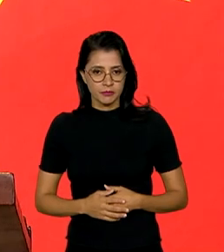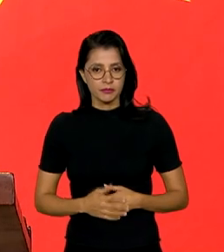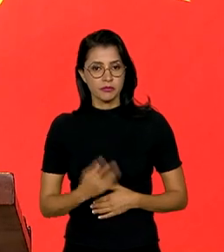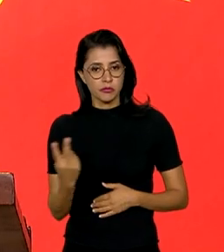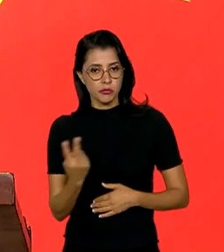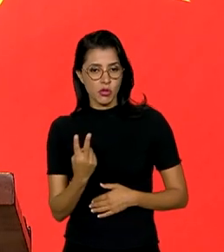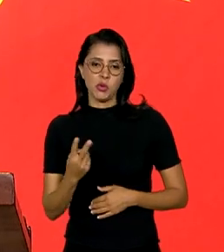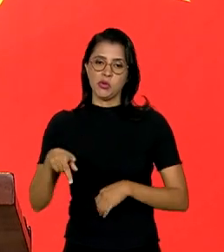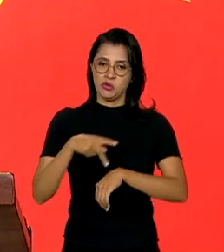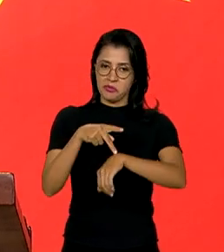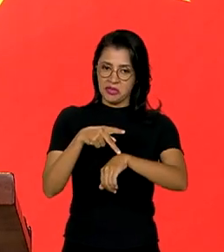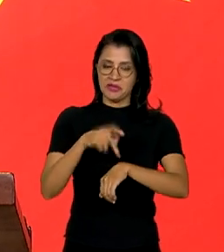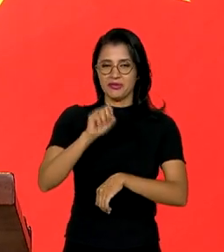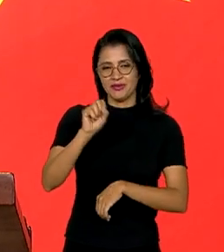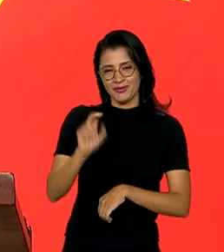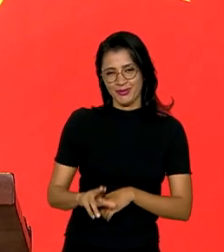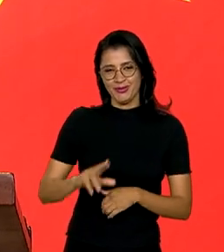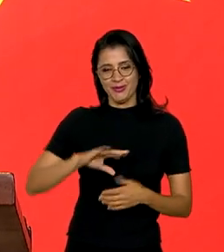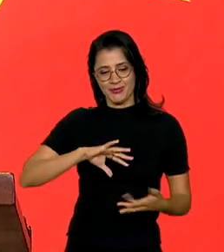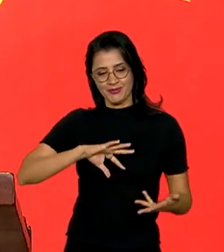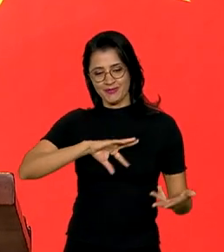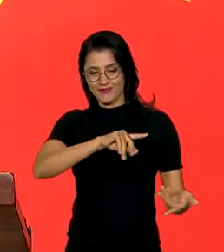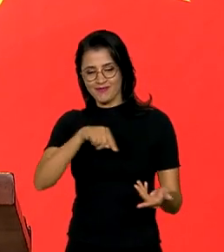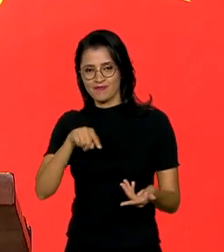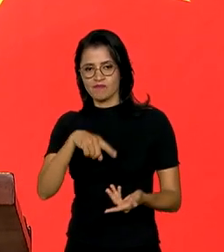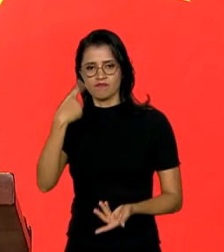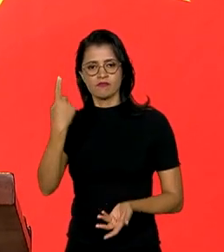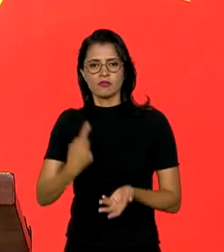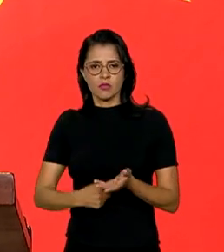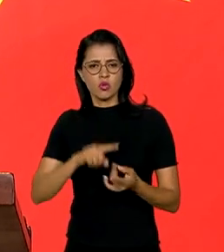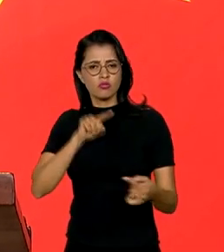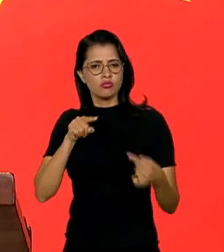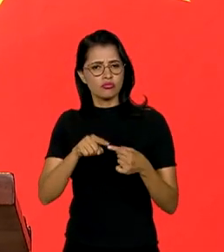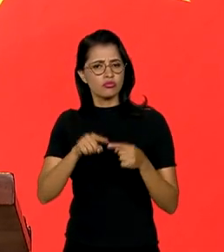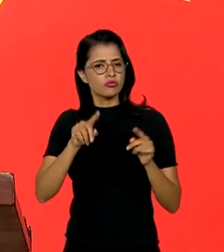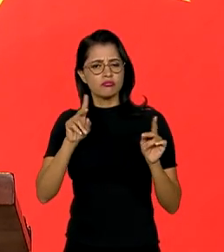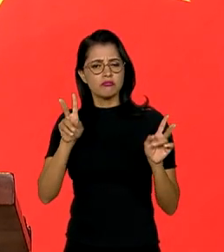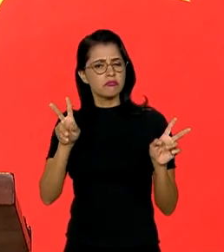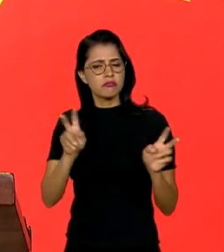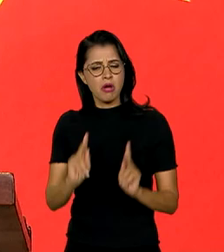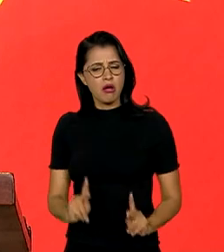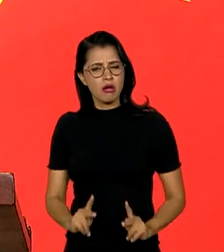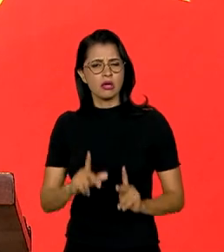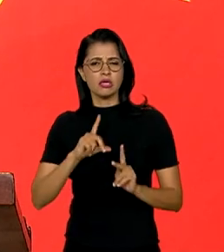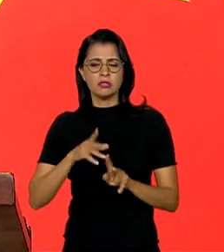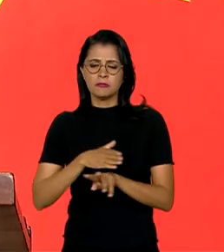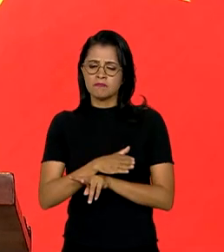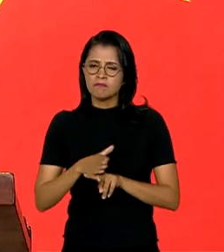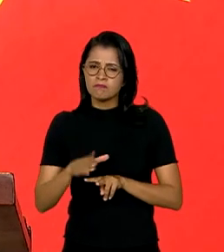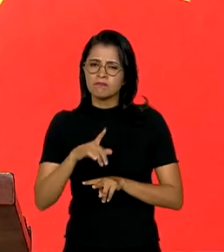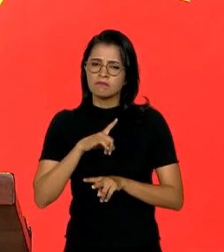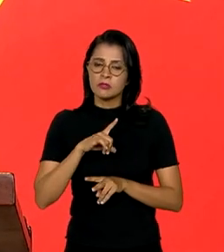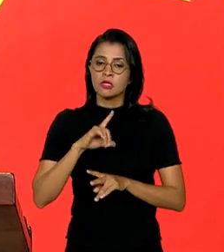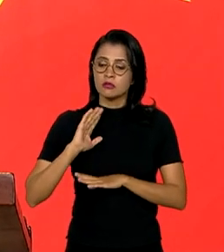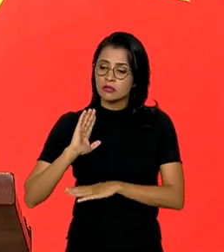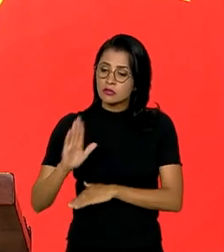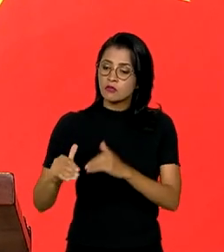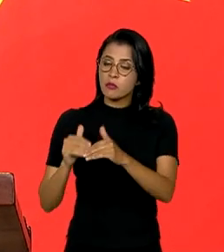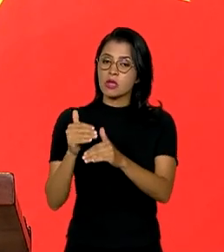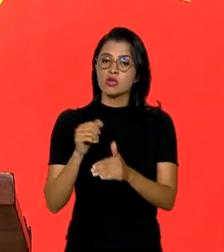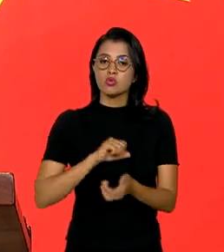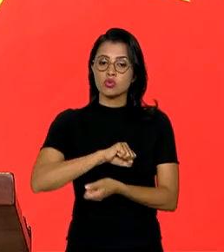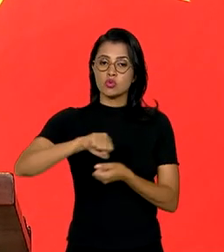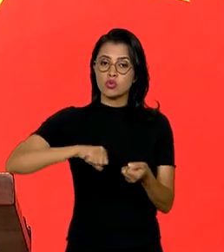países do Sul global, comprometidos com a paz, o multilateralismo e o desenvolvimento